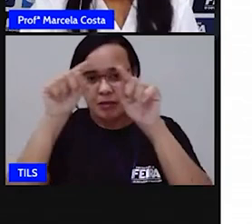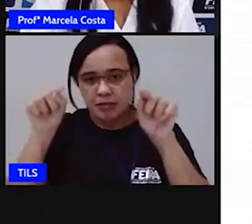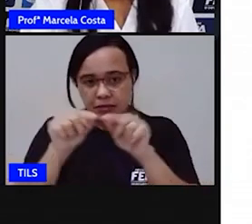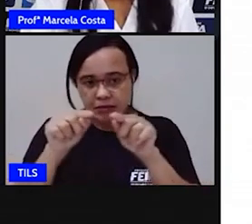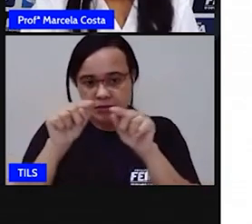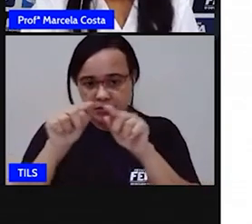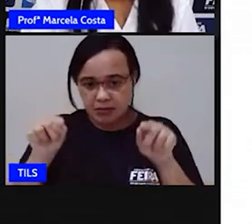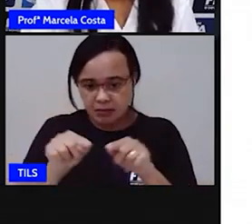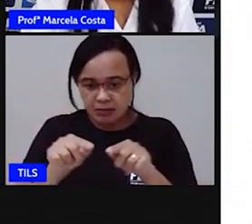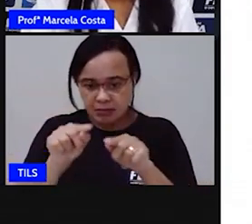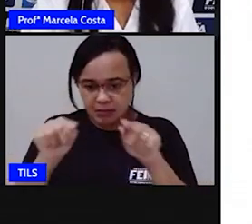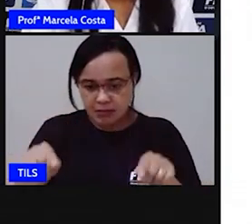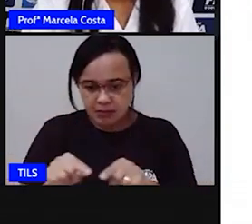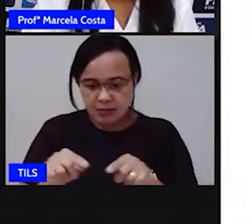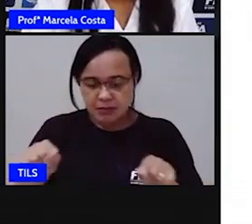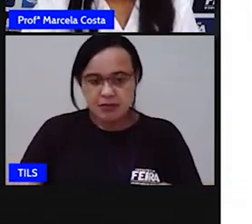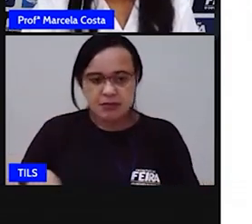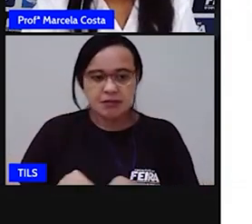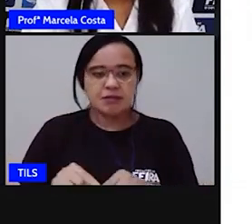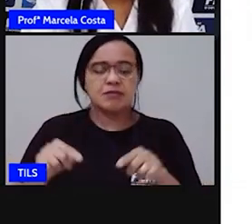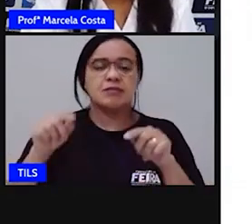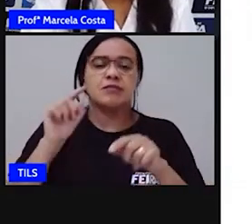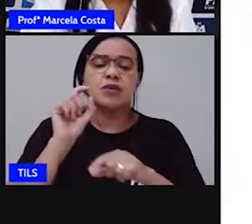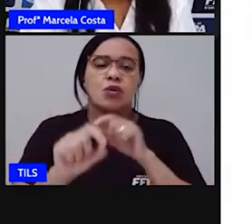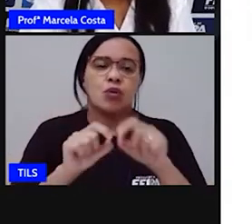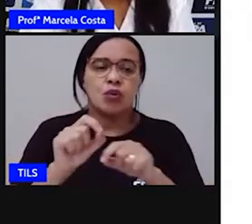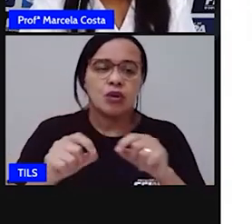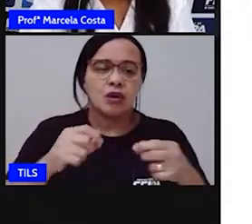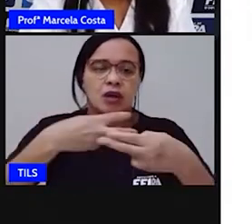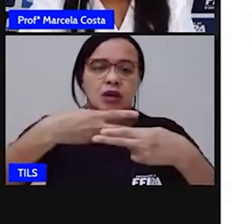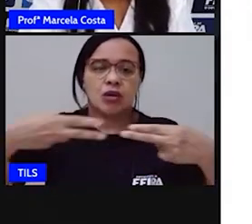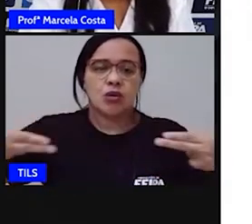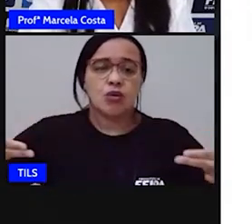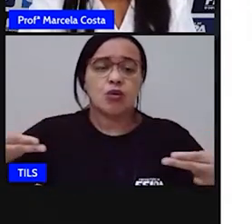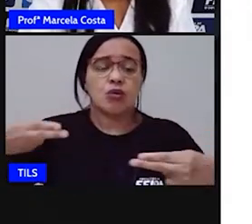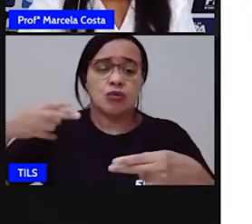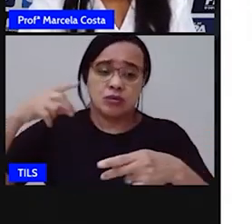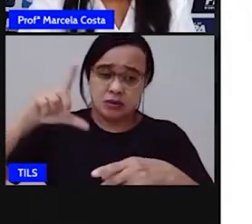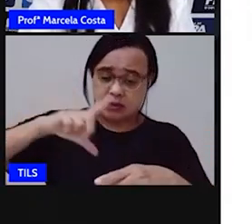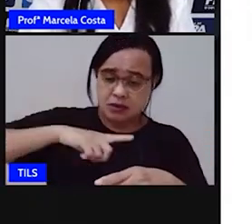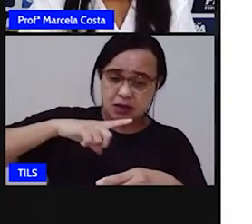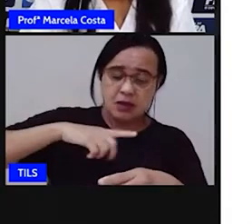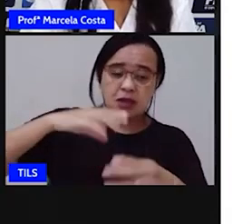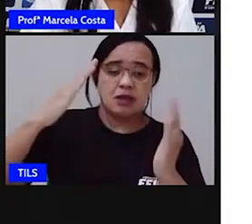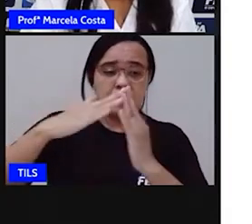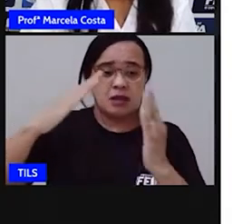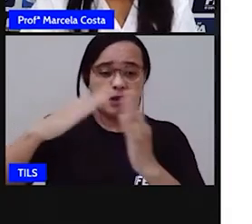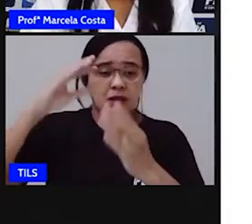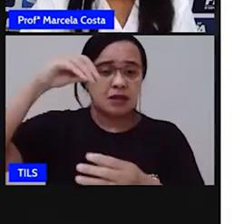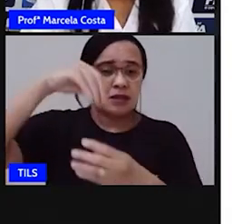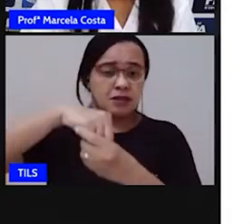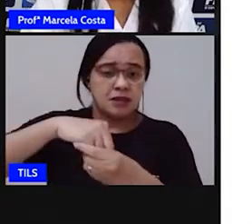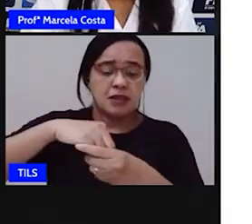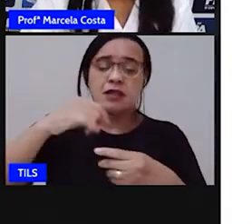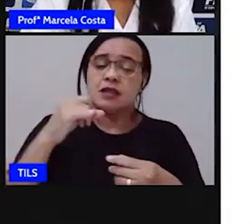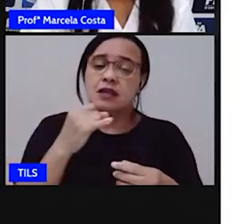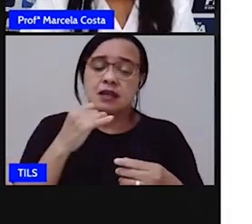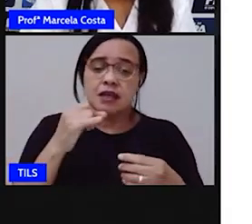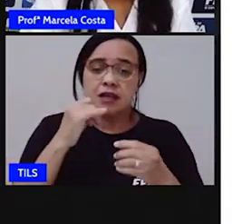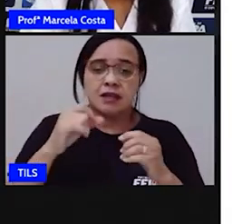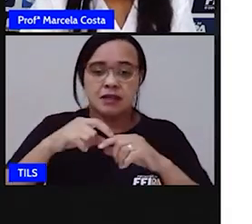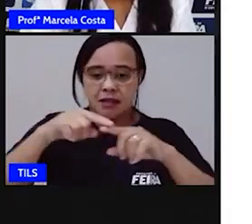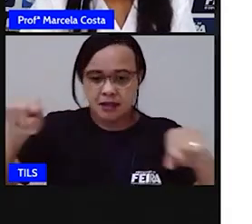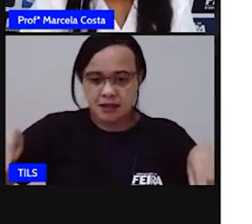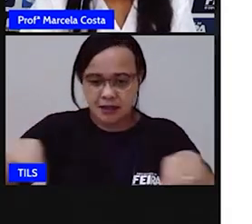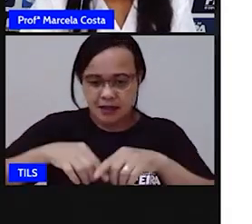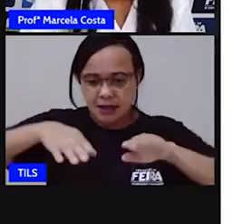Escreva nos espaços o nome dos objetos que tem em sua casa. Na sala, o que que tem aí na sala da sua